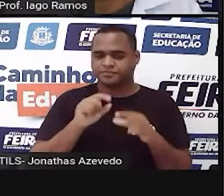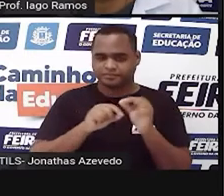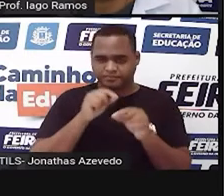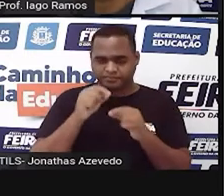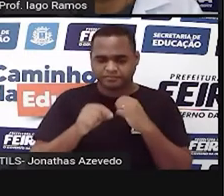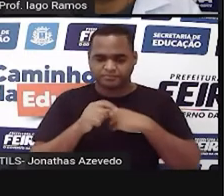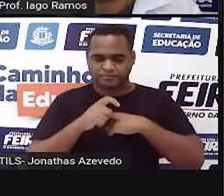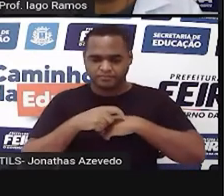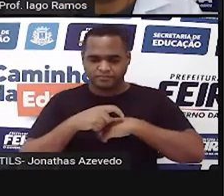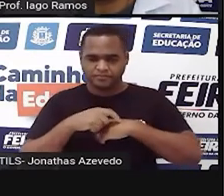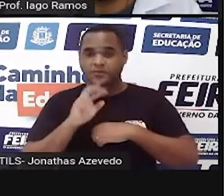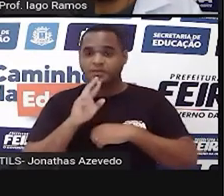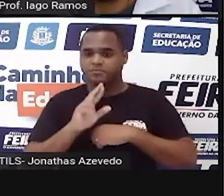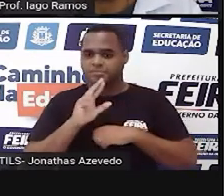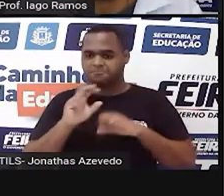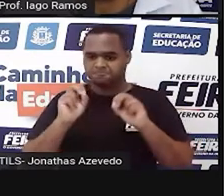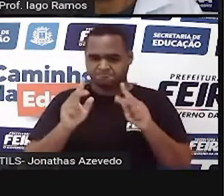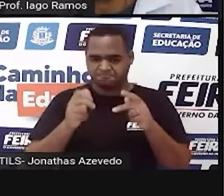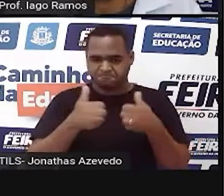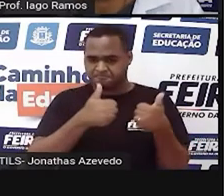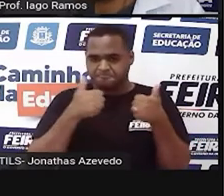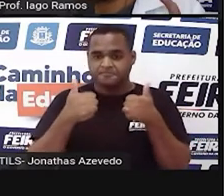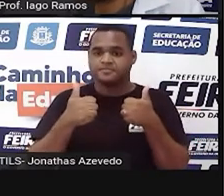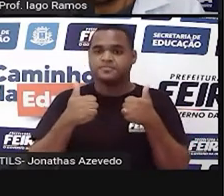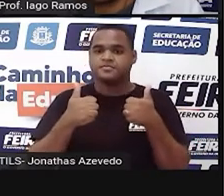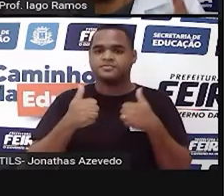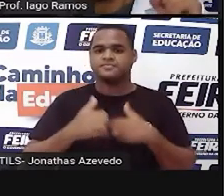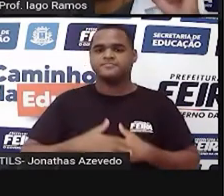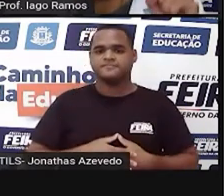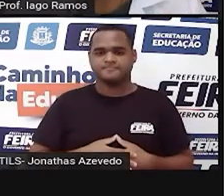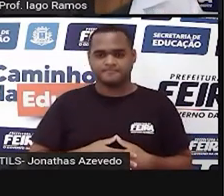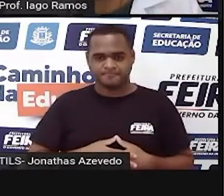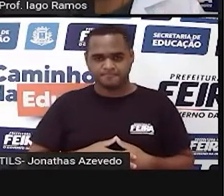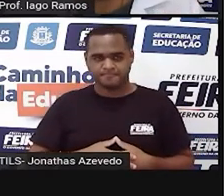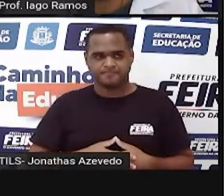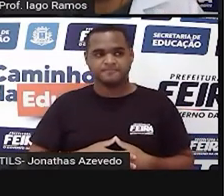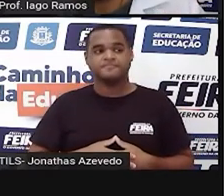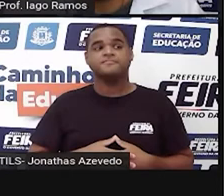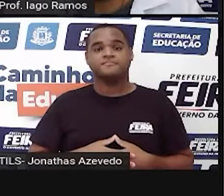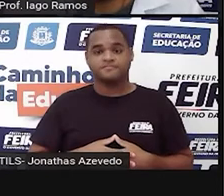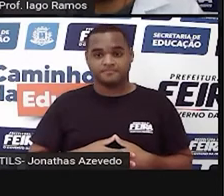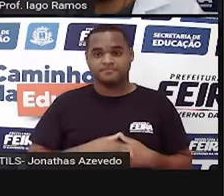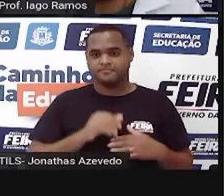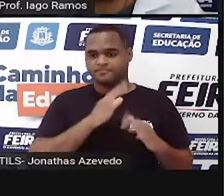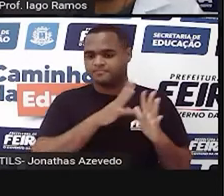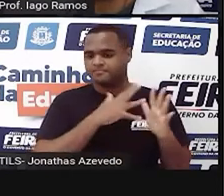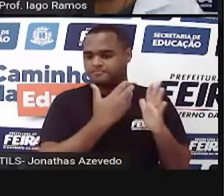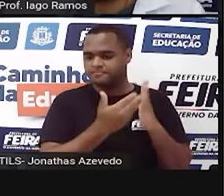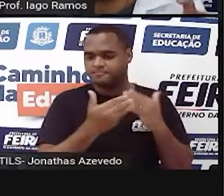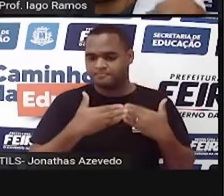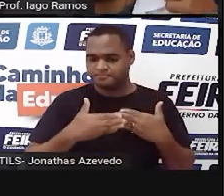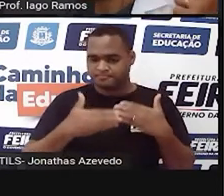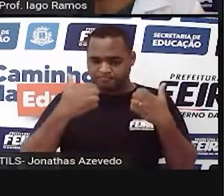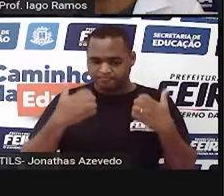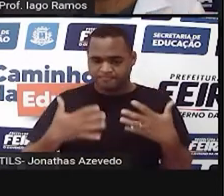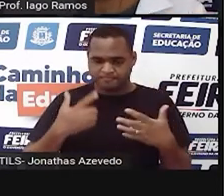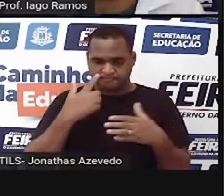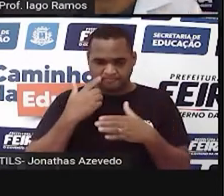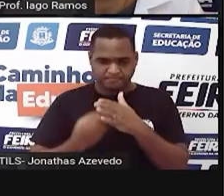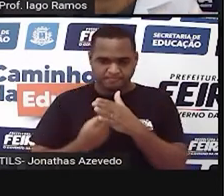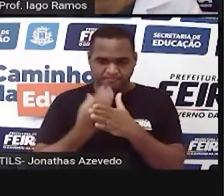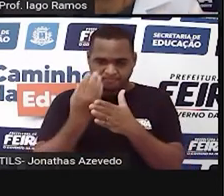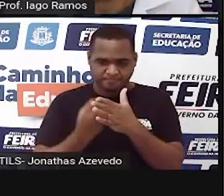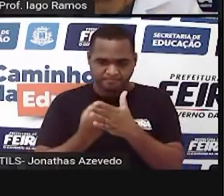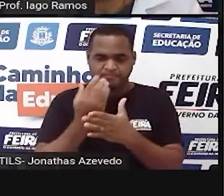tempinho para a gente responder, tá bom? Então, olha só. A tabela a seguir, que vai aparecer na